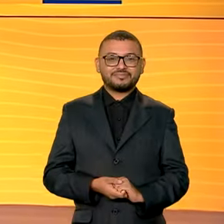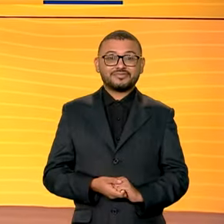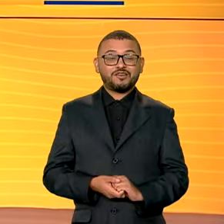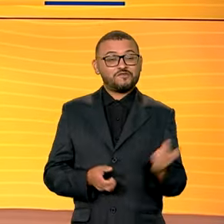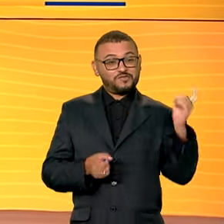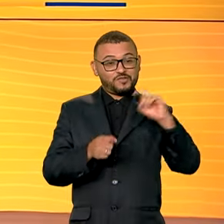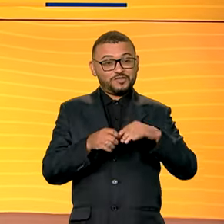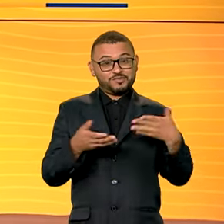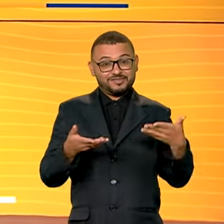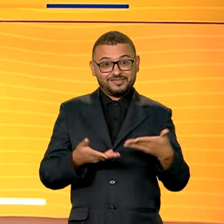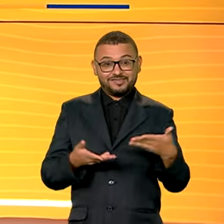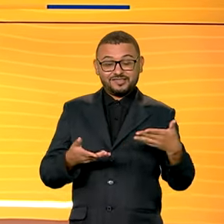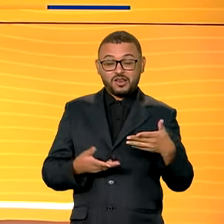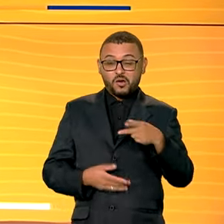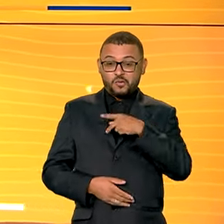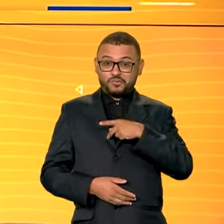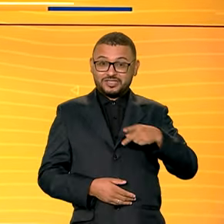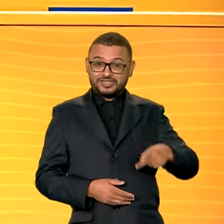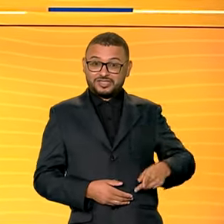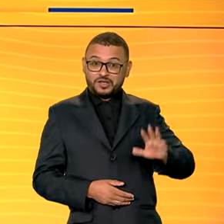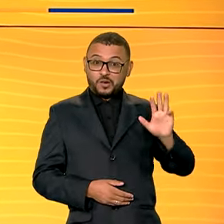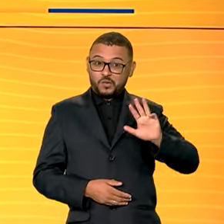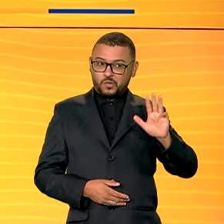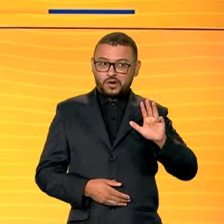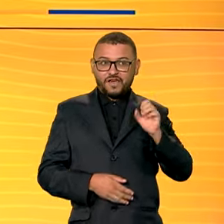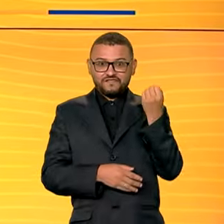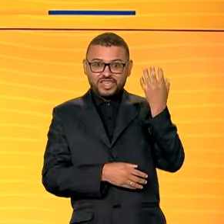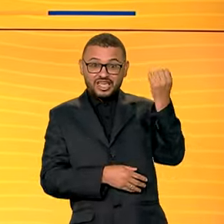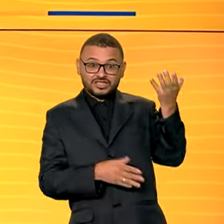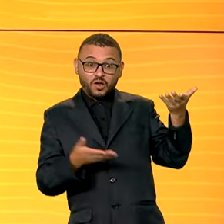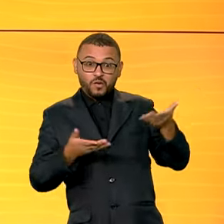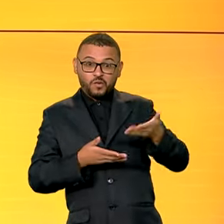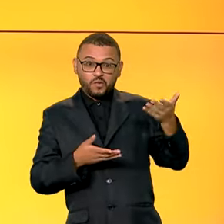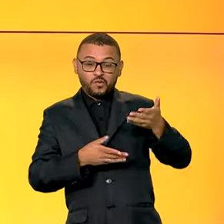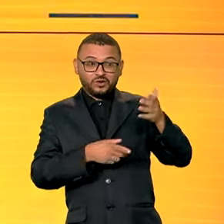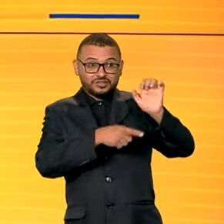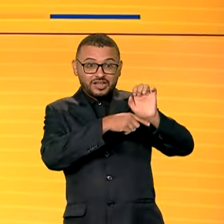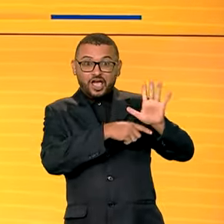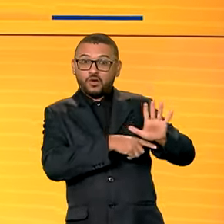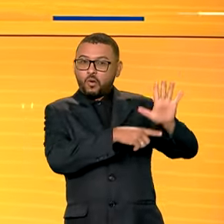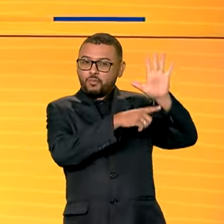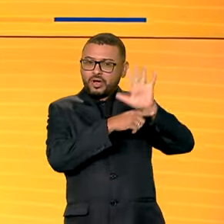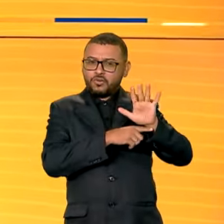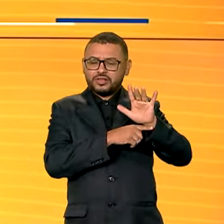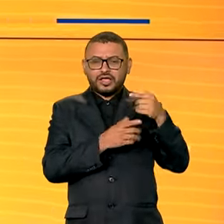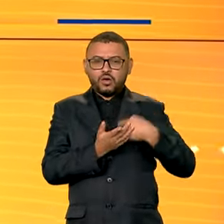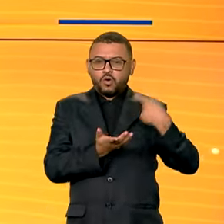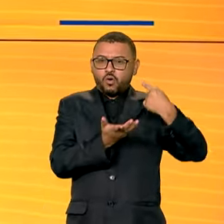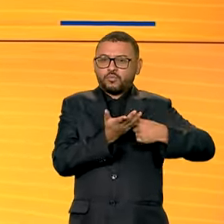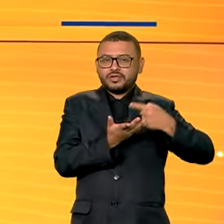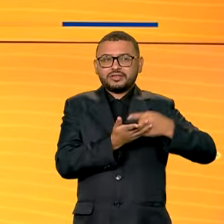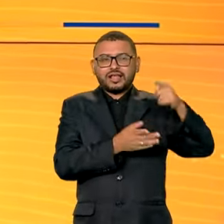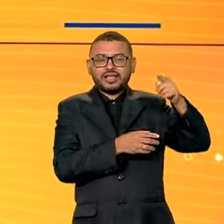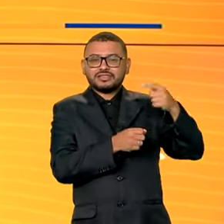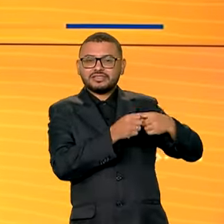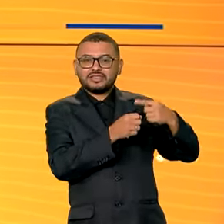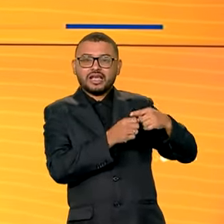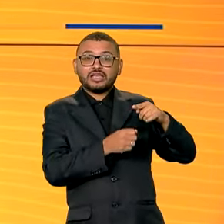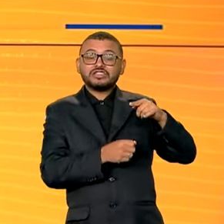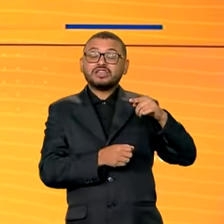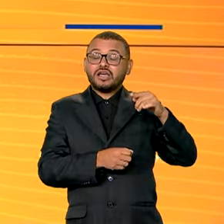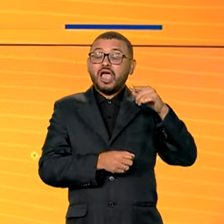Estamos de volta e o presidente Lula embarca hoje para uma viagem à Europa. O primeiro compromisso é em Genebra, na